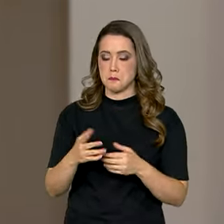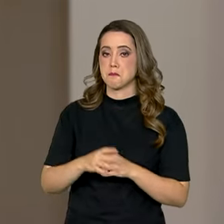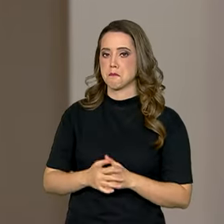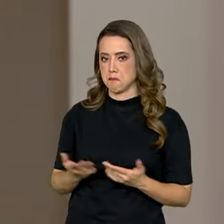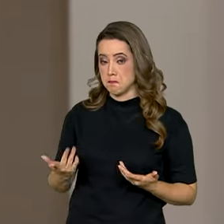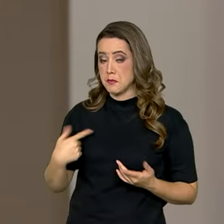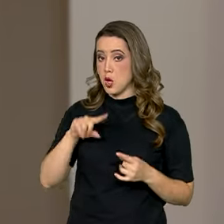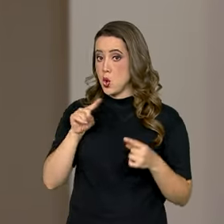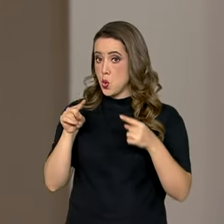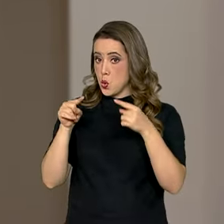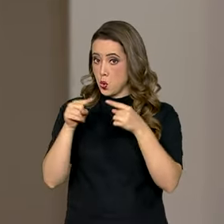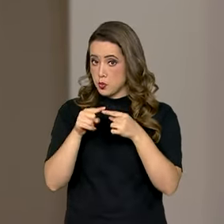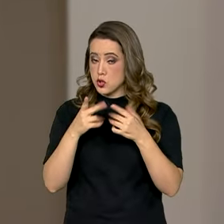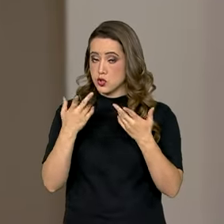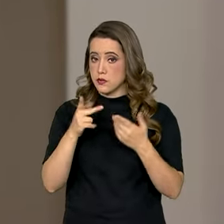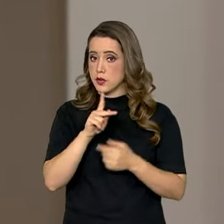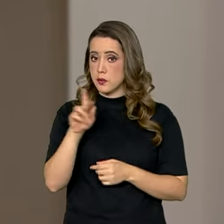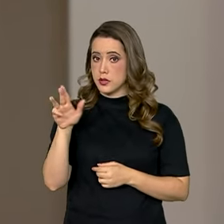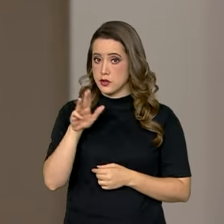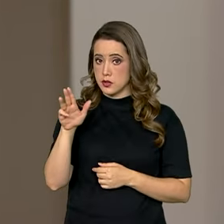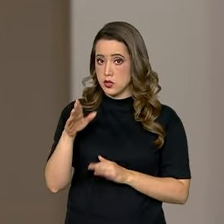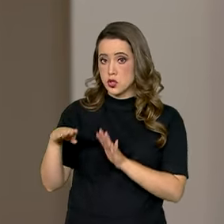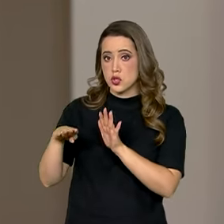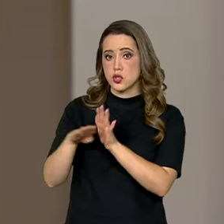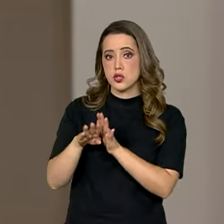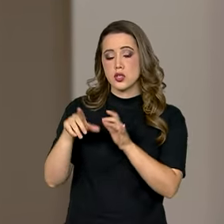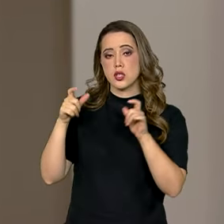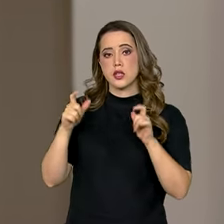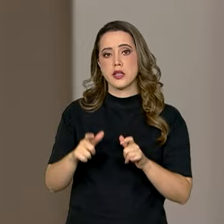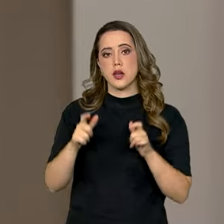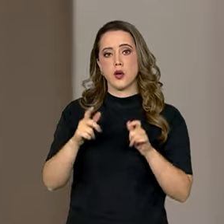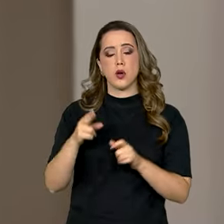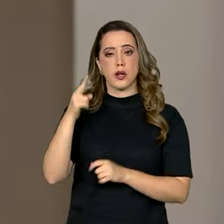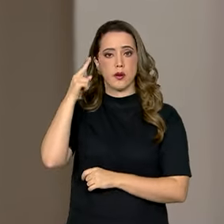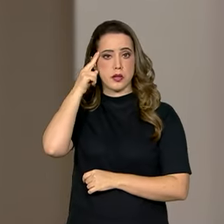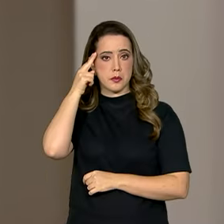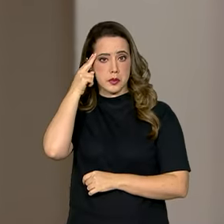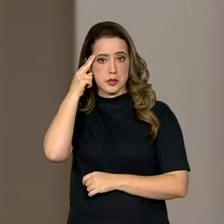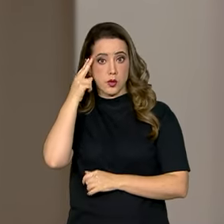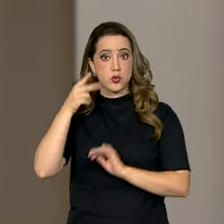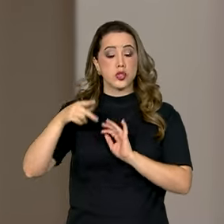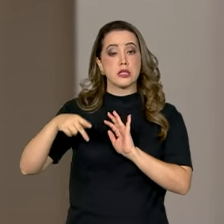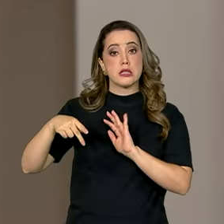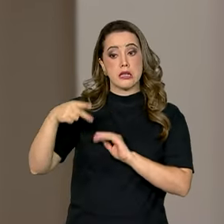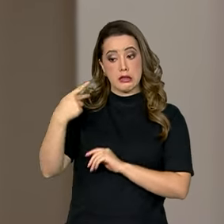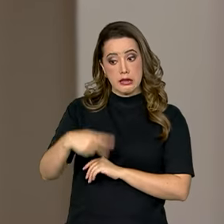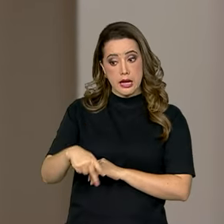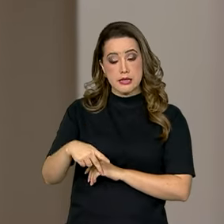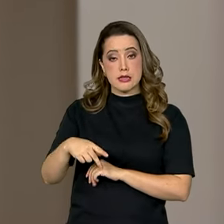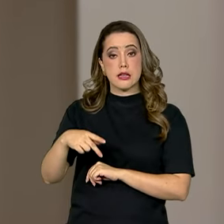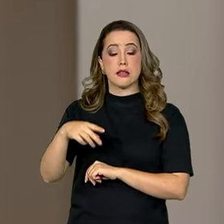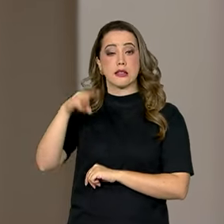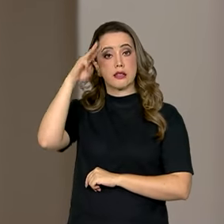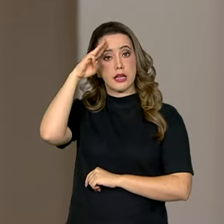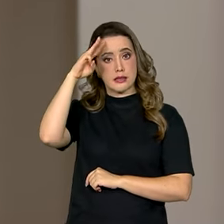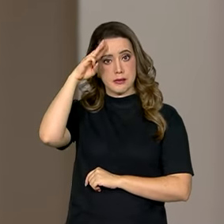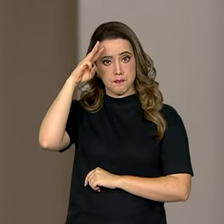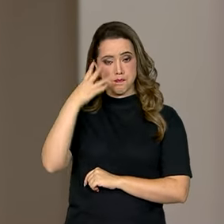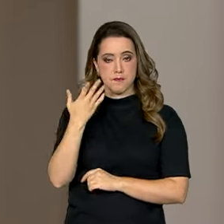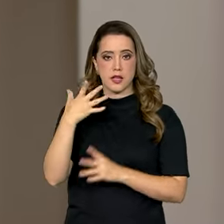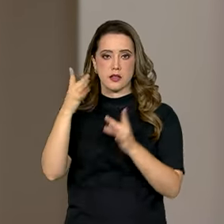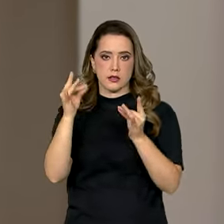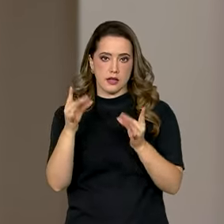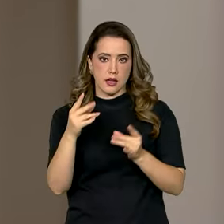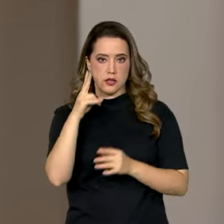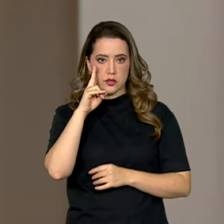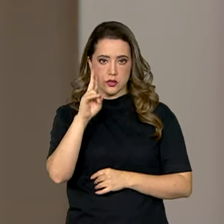previsão é de que Lula desembarque em Riad, capital da Arábia Saudita, nesta terça-feira. E quem tem mais detalhes pra gente é a nossa